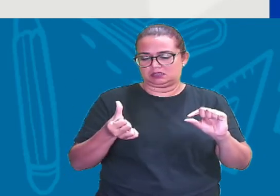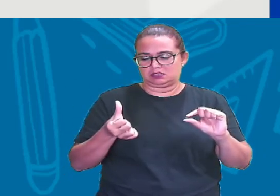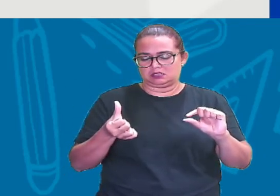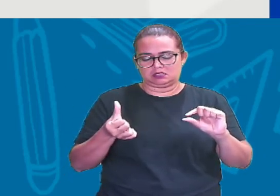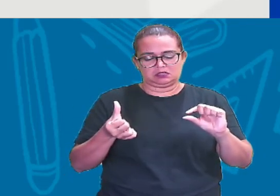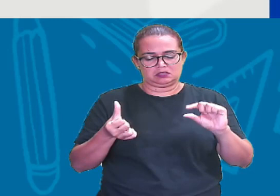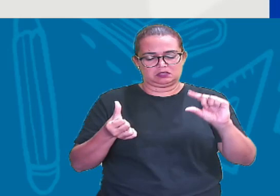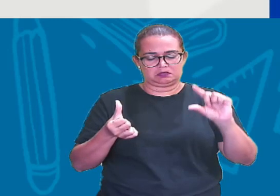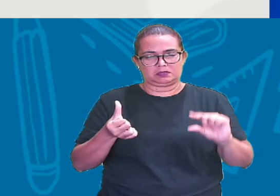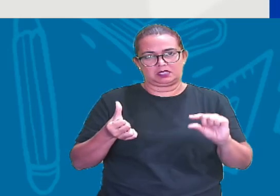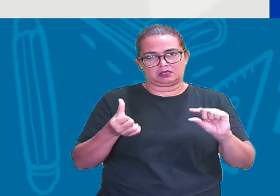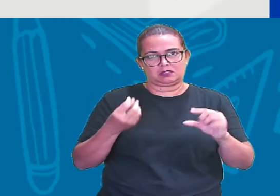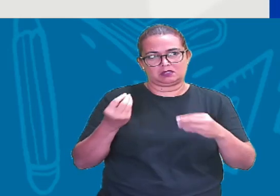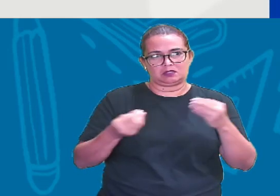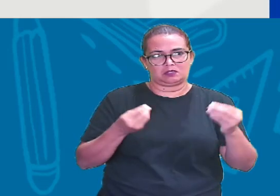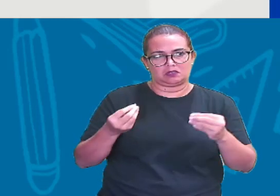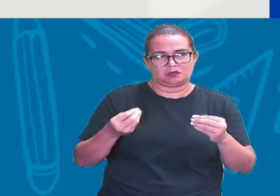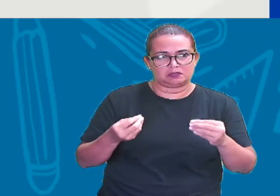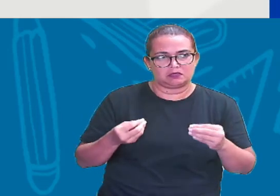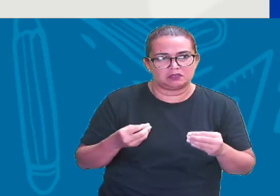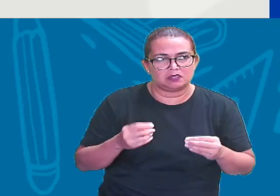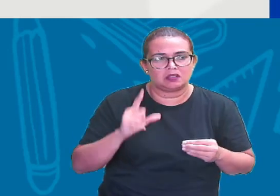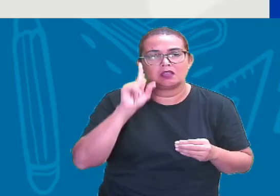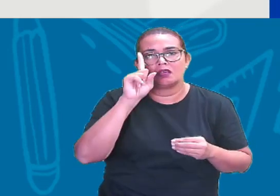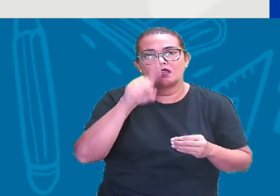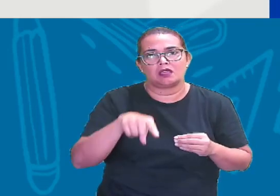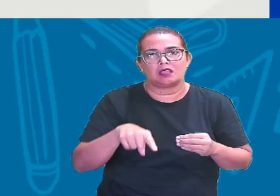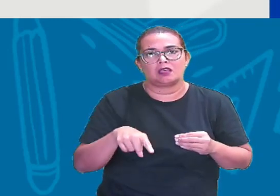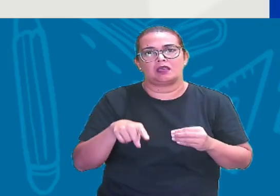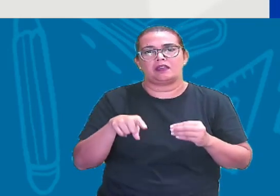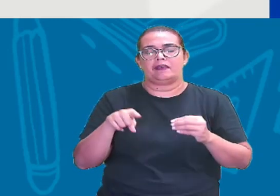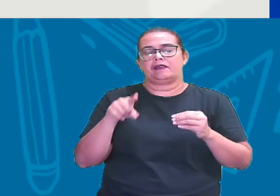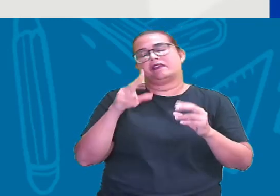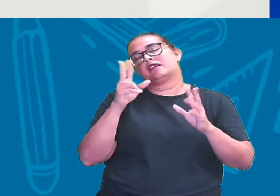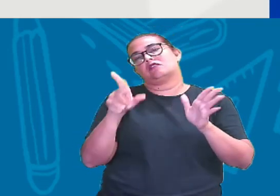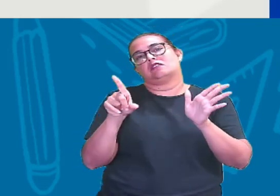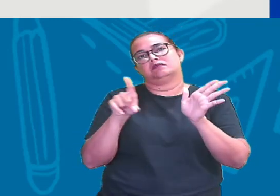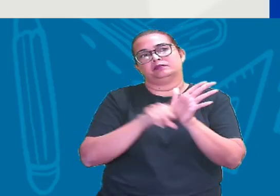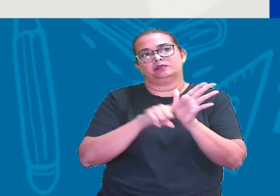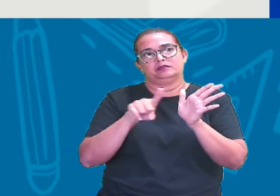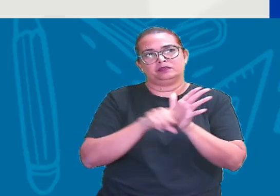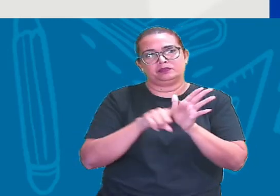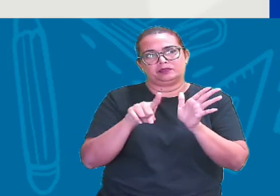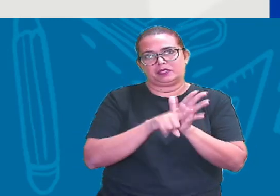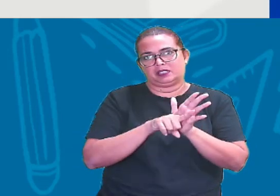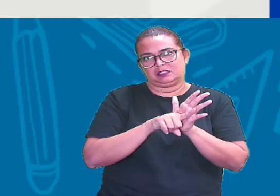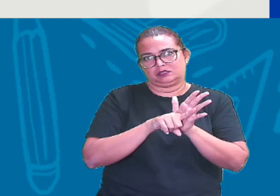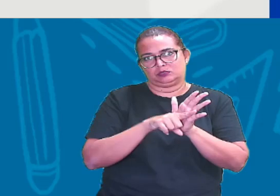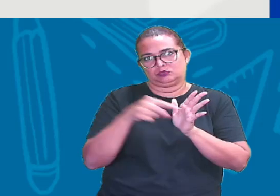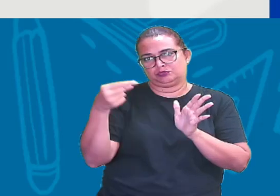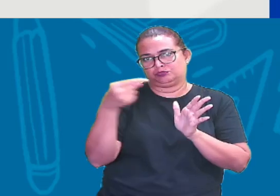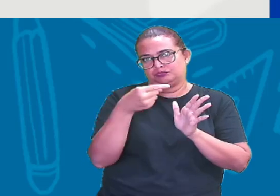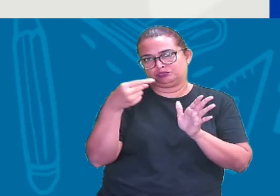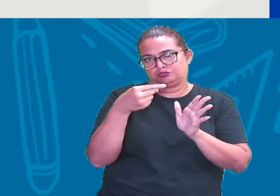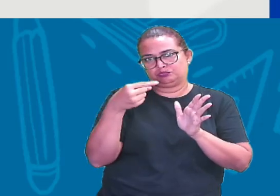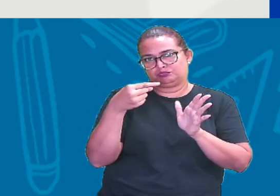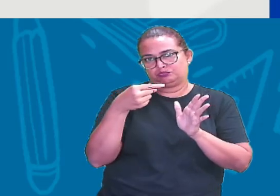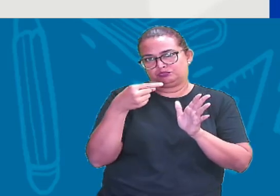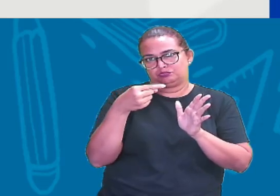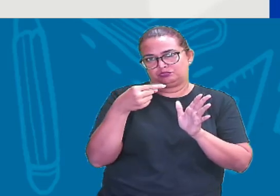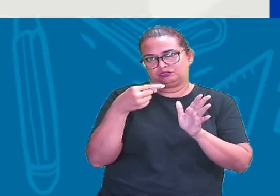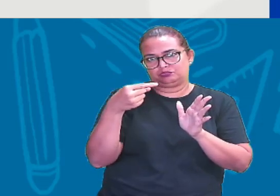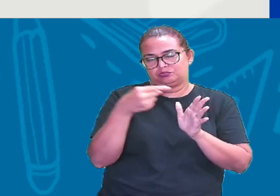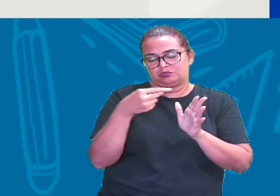Posso E isso vai ficar como? Como uma dívida Vai ficar um número negativo Vai ficar